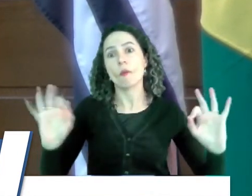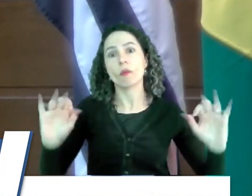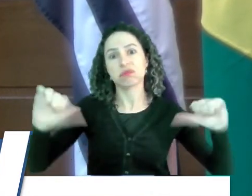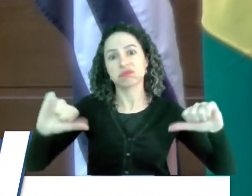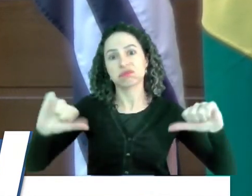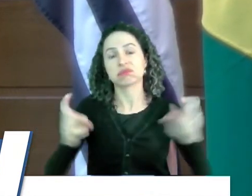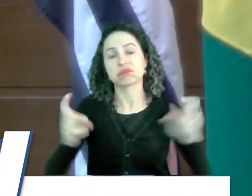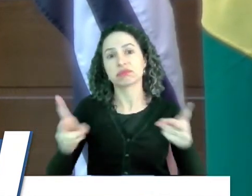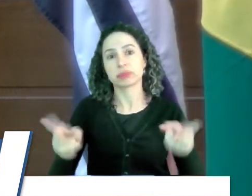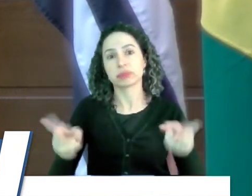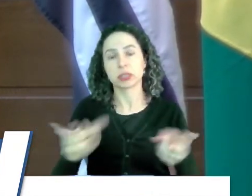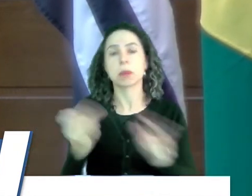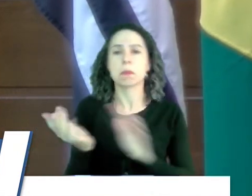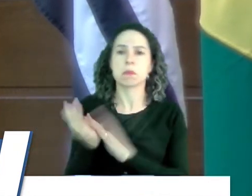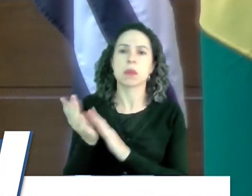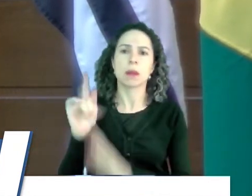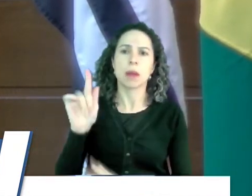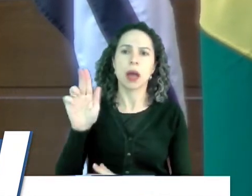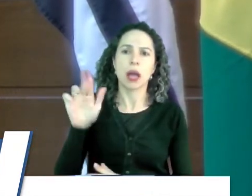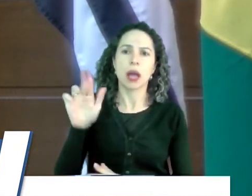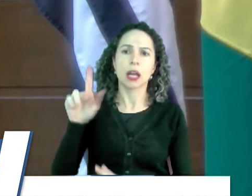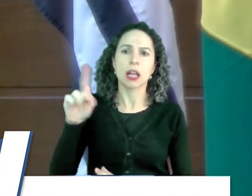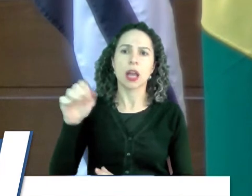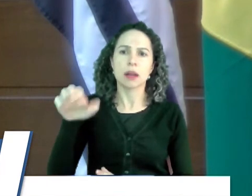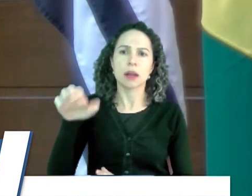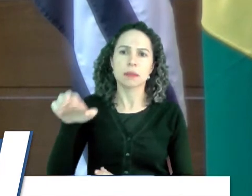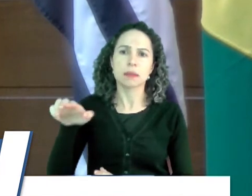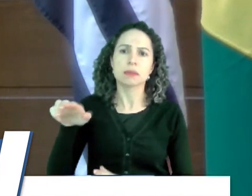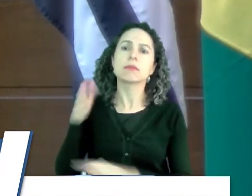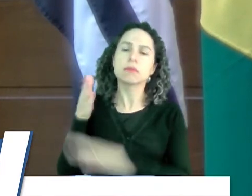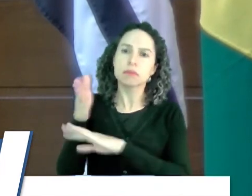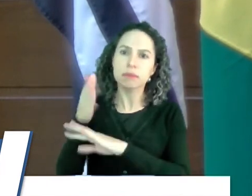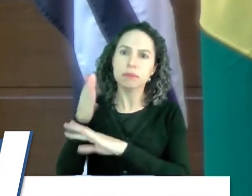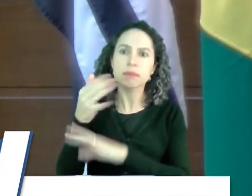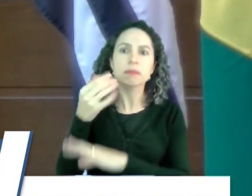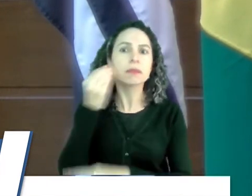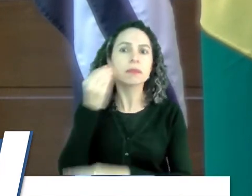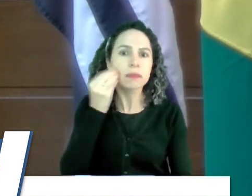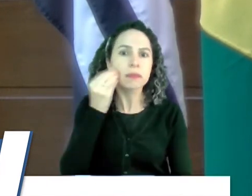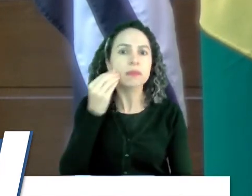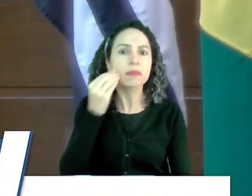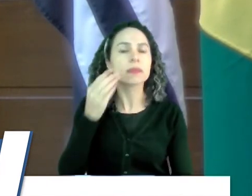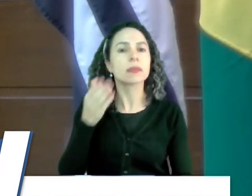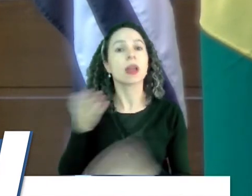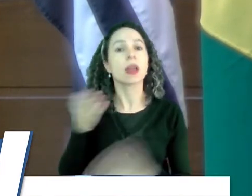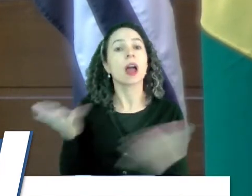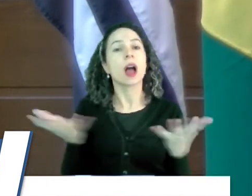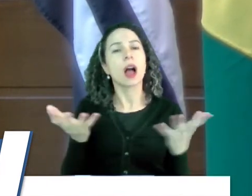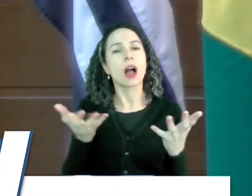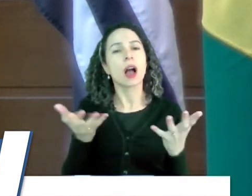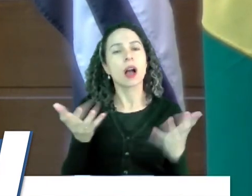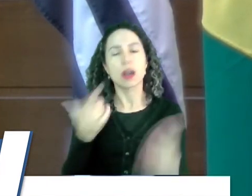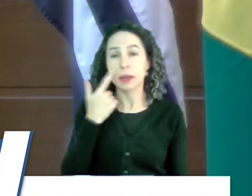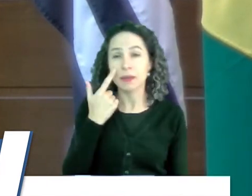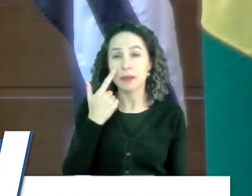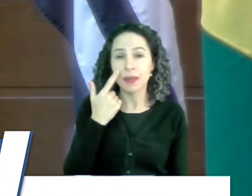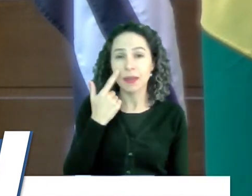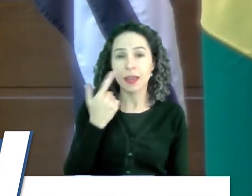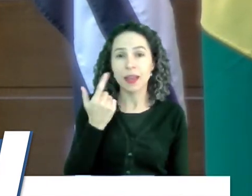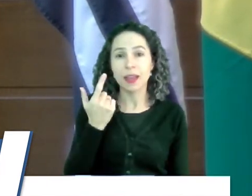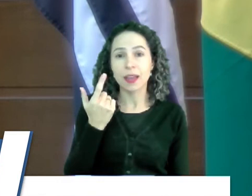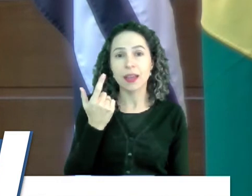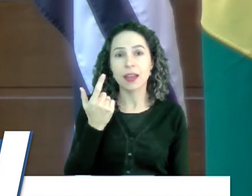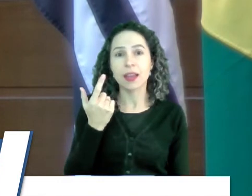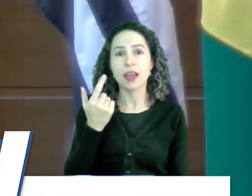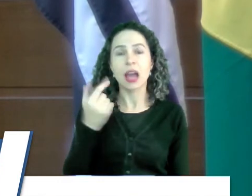você está de parabéns, Guilherme, tem que ir mesmo, tem que ir mesmo atrás. Agora, Lurdinha, para você ter uma base, uma rádio igual a